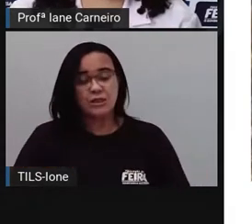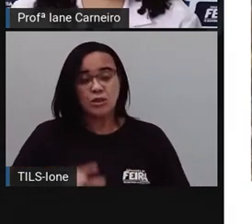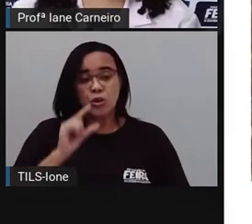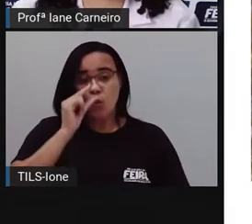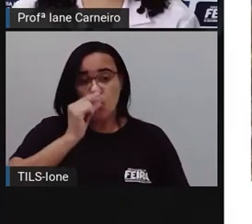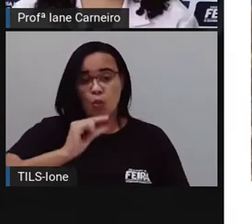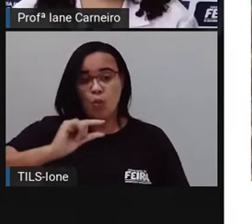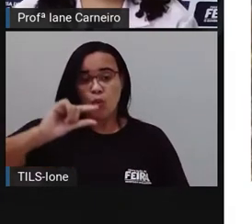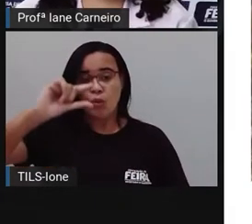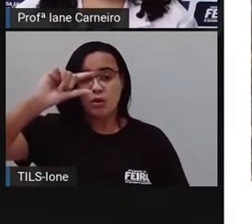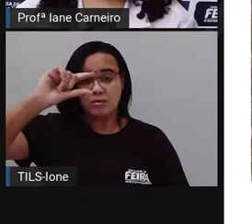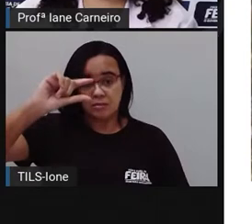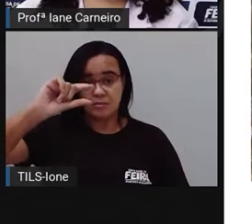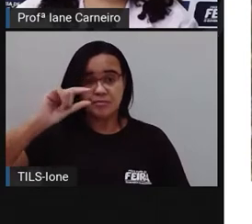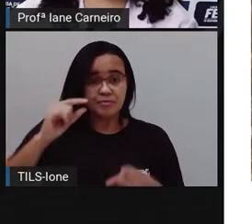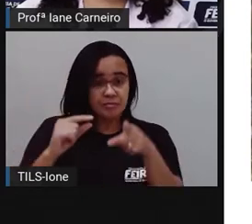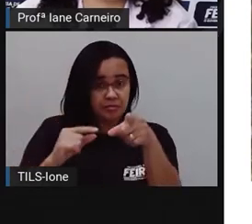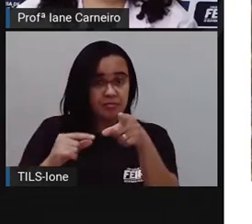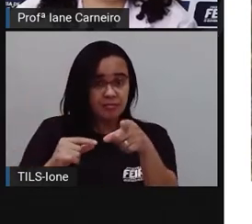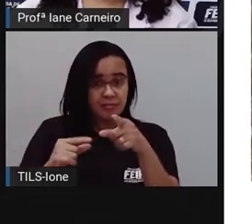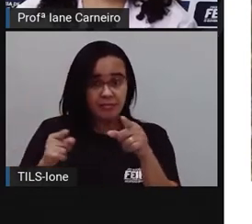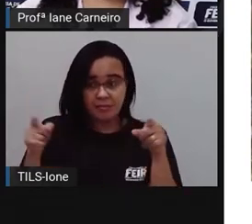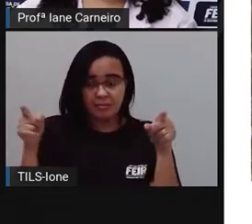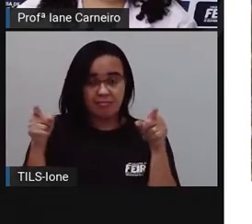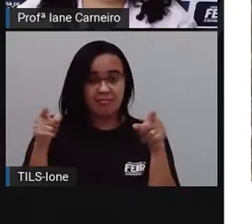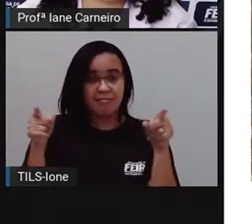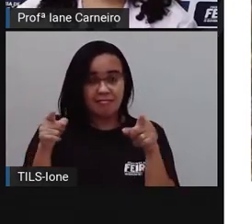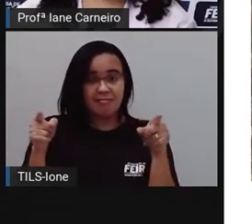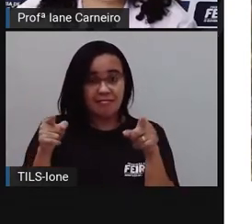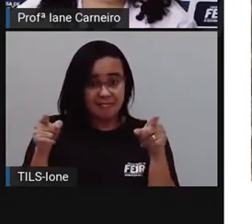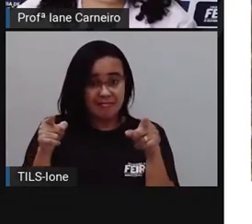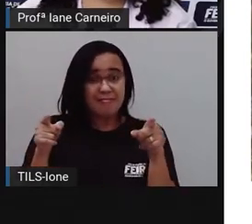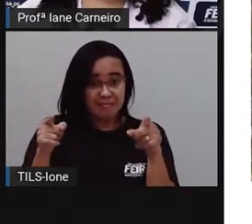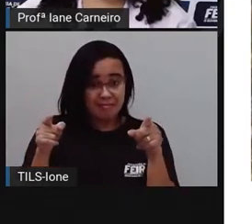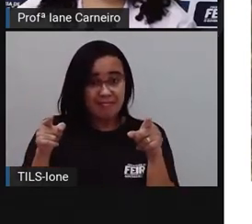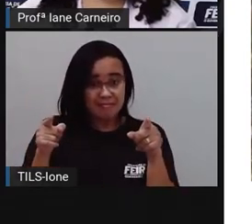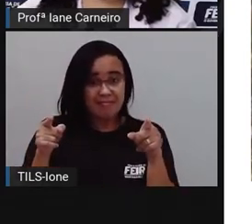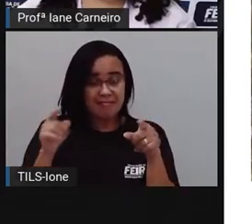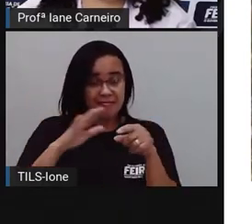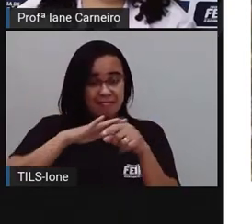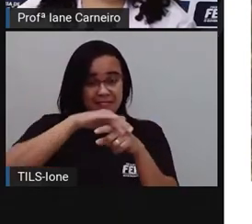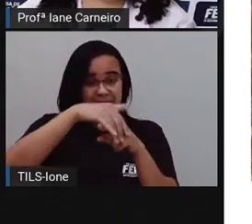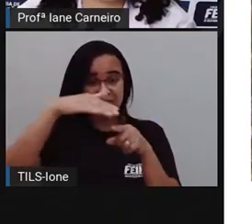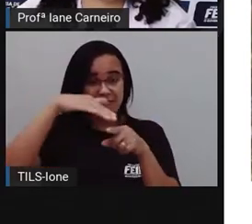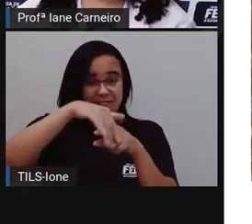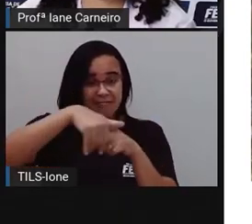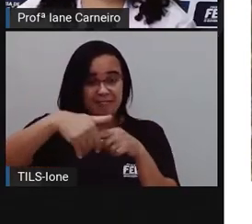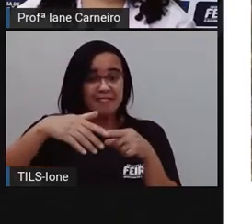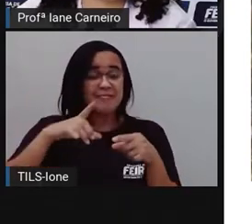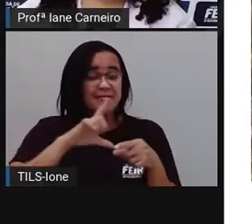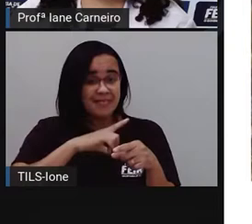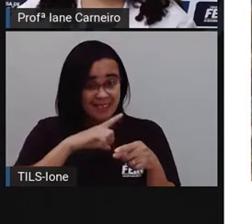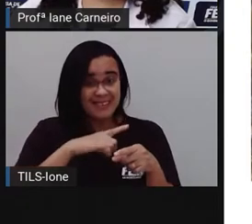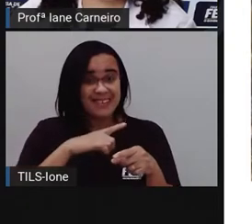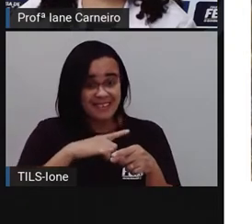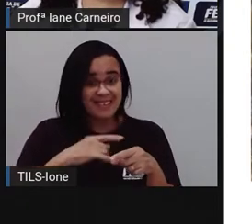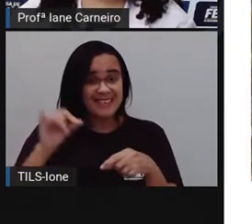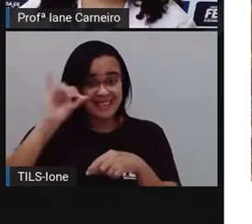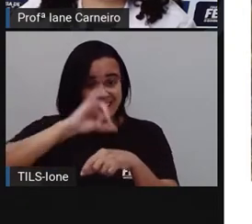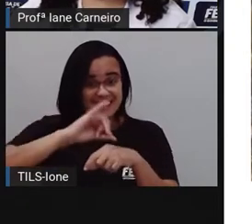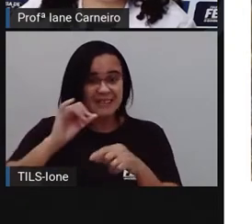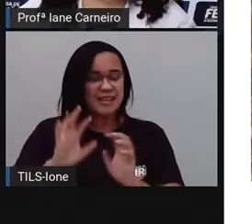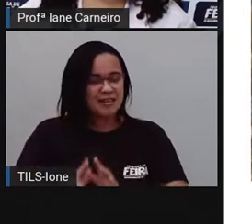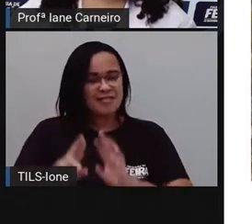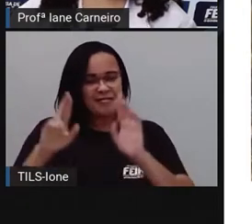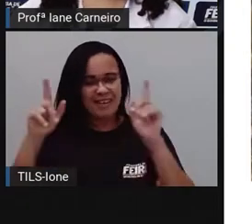boto é mais comprido, olha só. E possui pelos na parte de cima, ó. Tem pelinhos aqui, diferente do